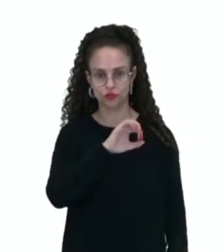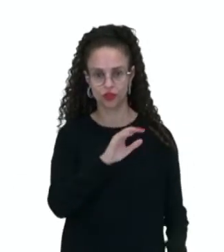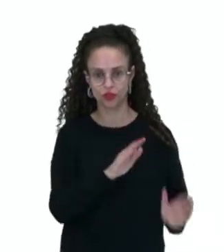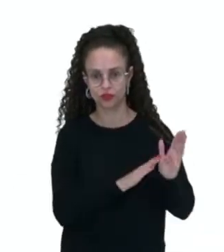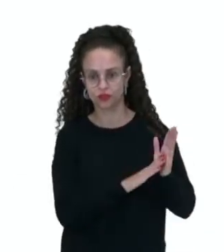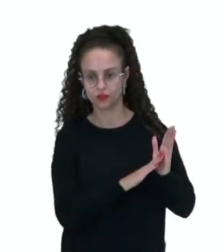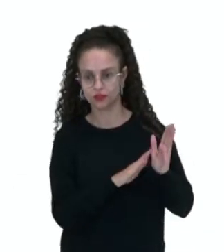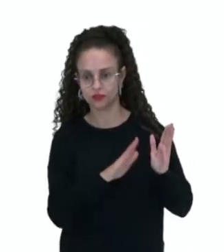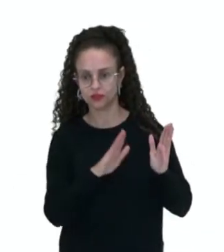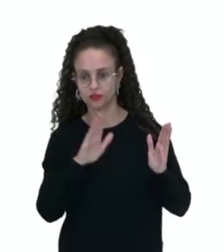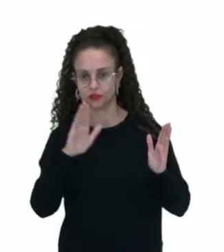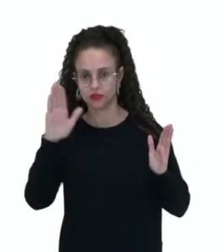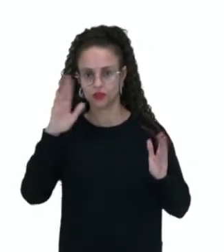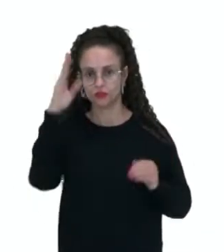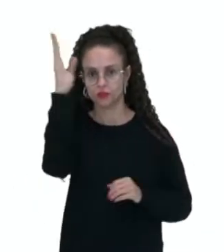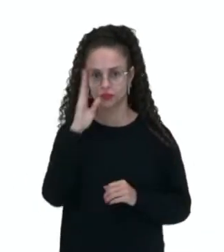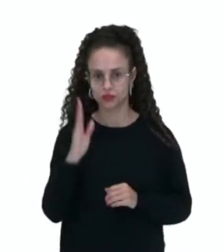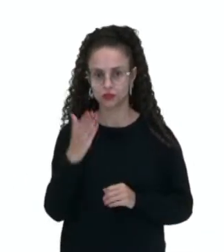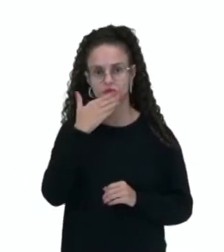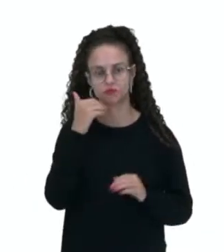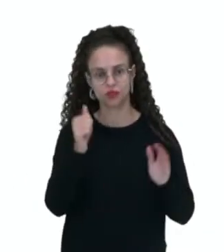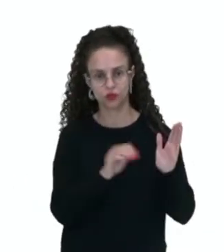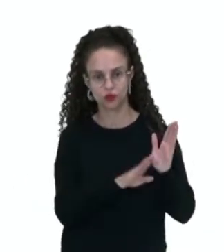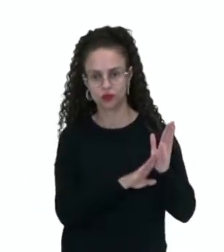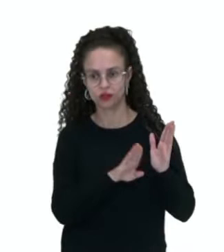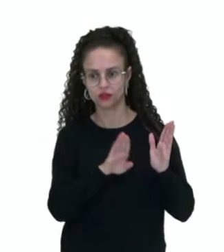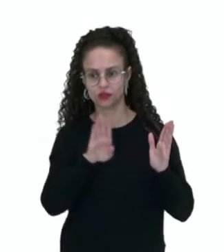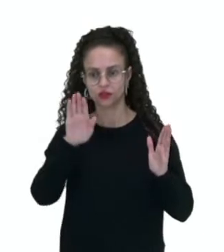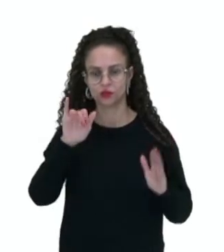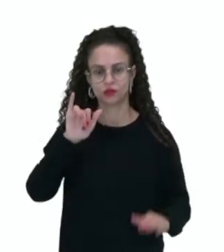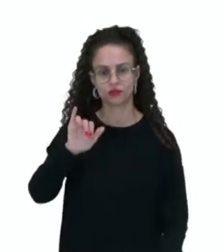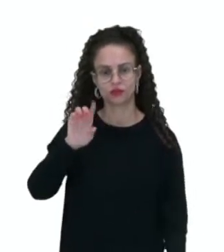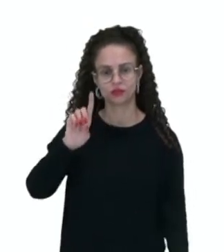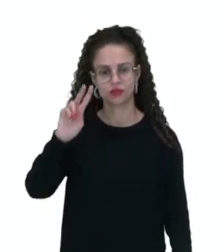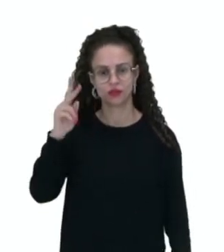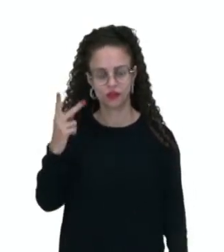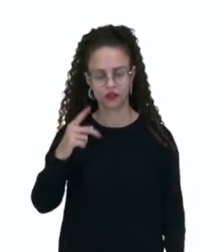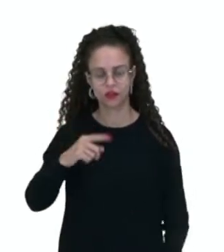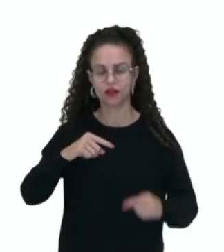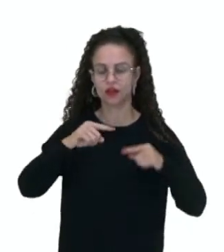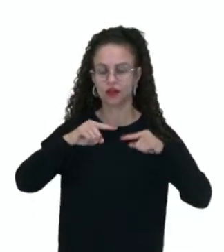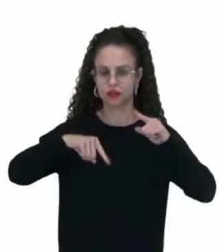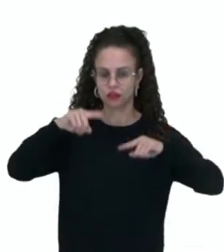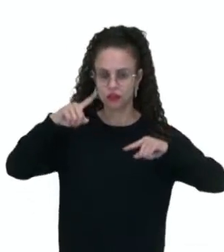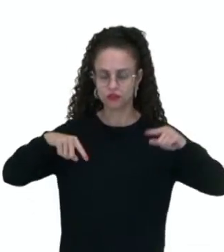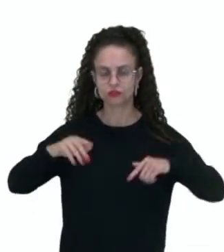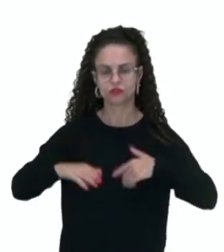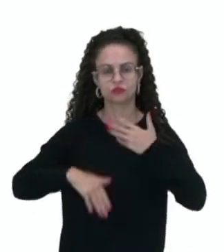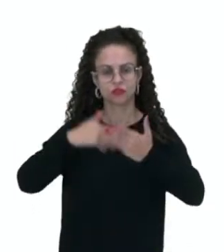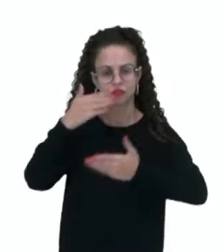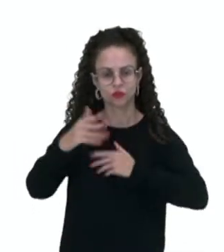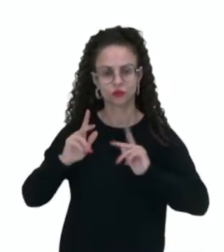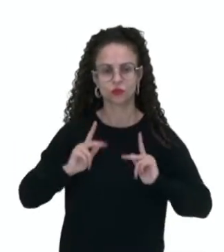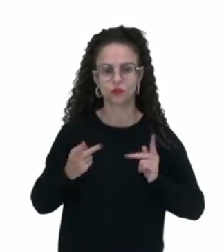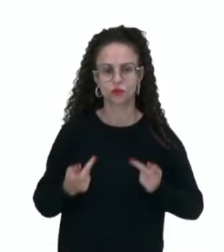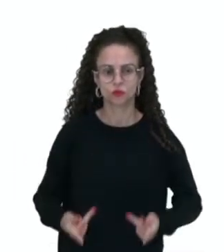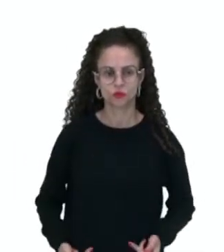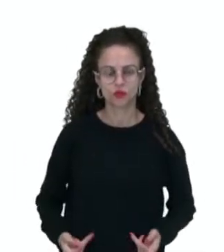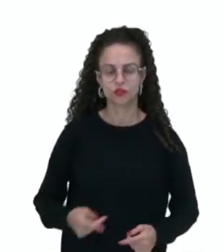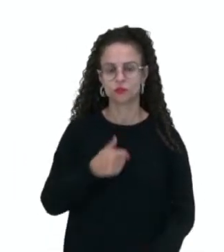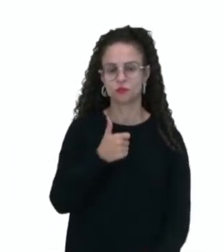aí o seu IDH, seu índice de desenvolvimento humano. Passou aí de